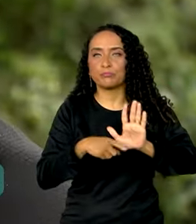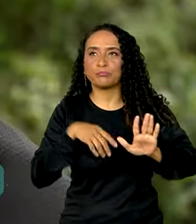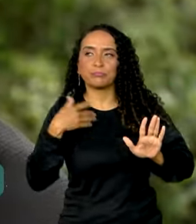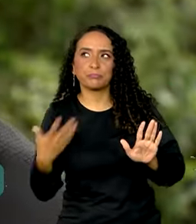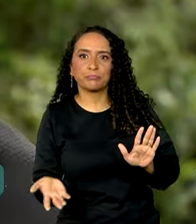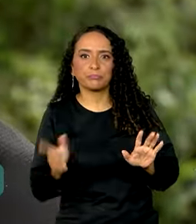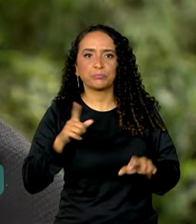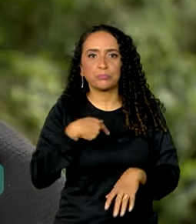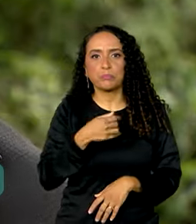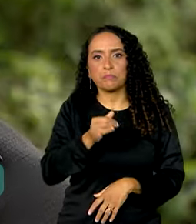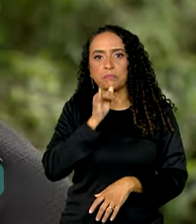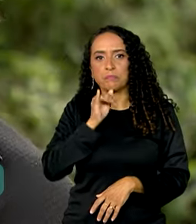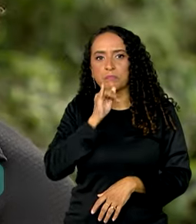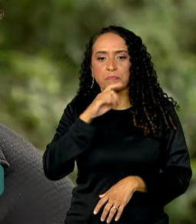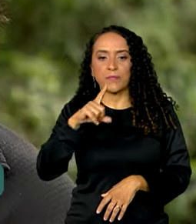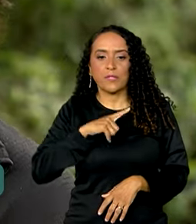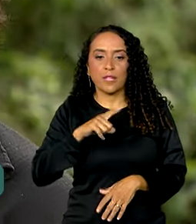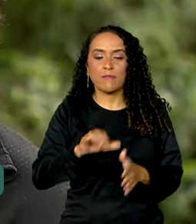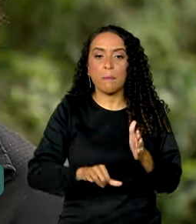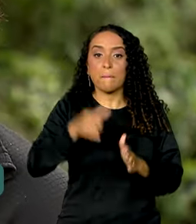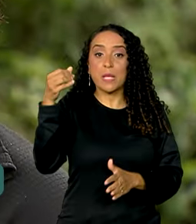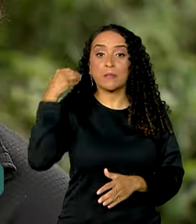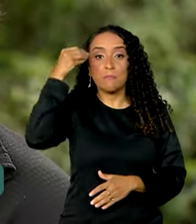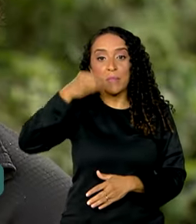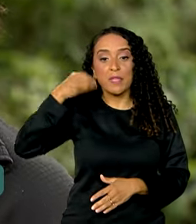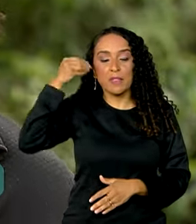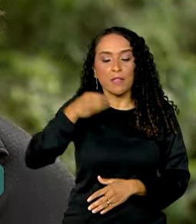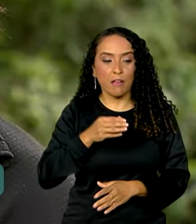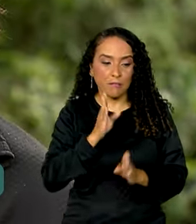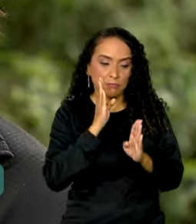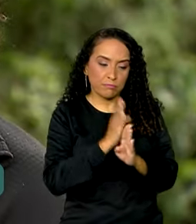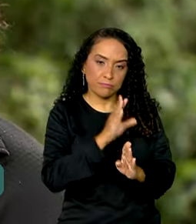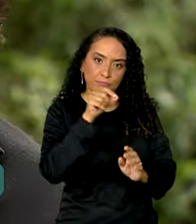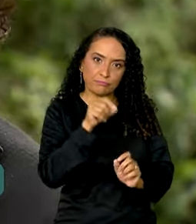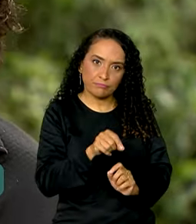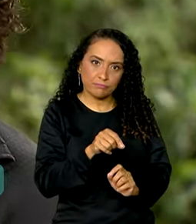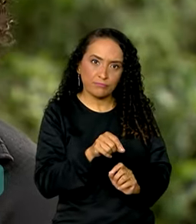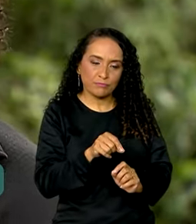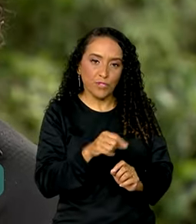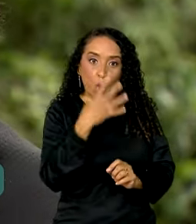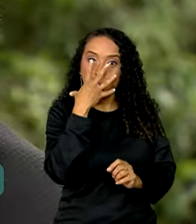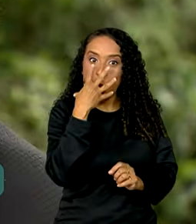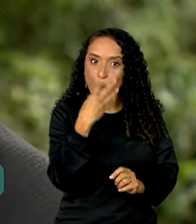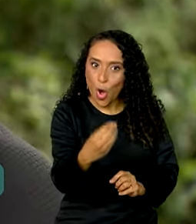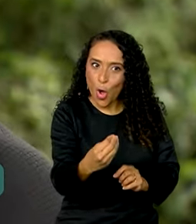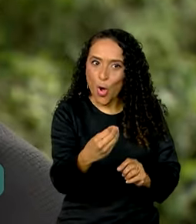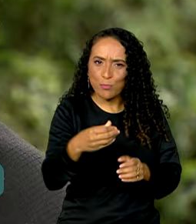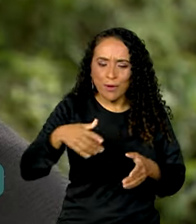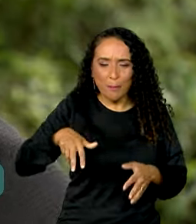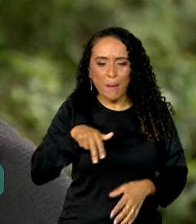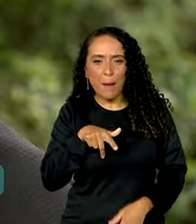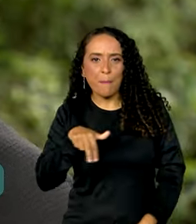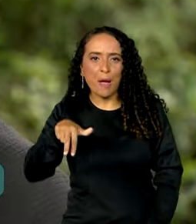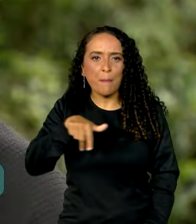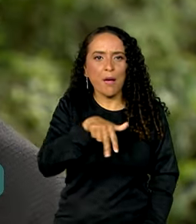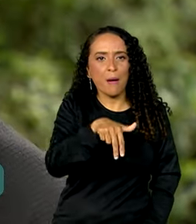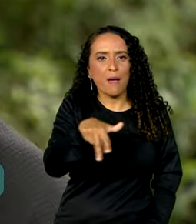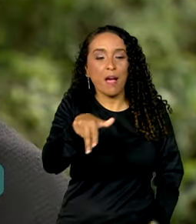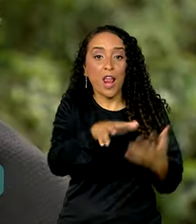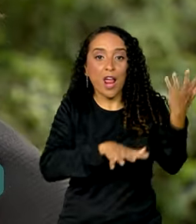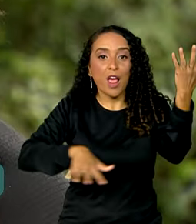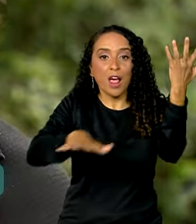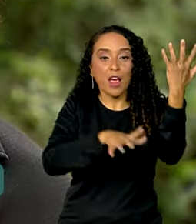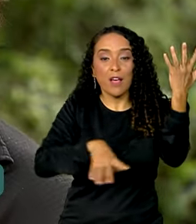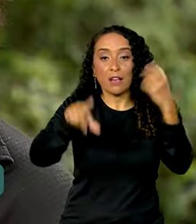quando a gente, por exemplo, teve a primeira experiência de se deparar com um lobo-guará numa trilha, a gente estava no Parque Nacional das